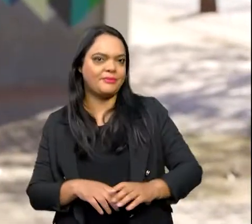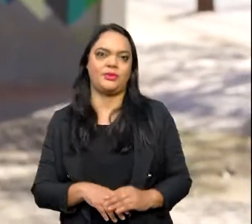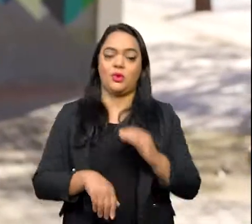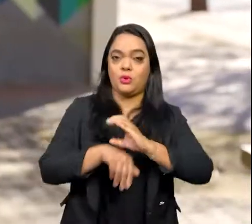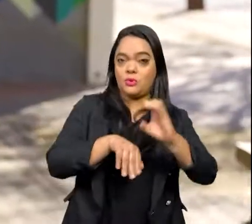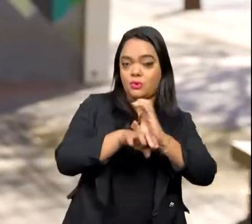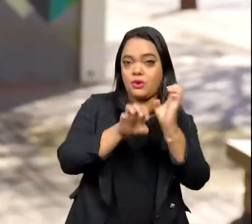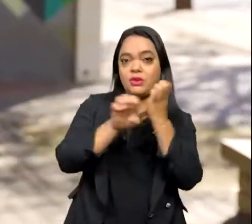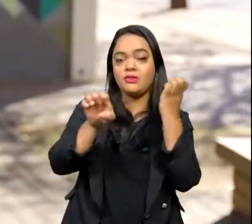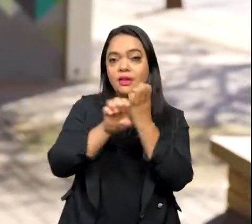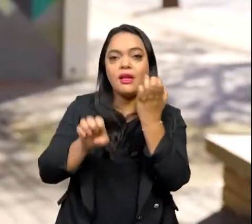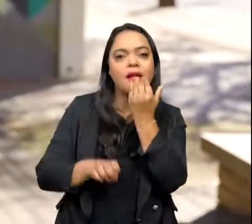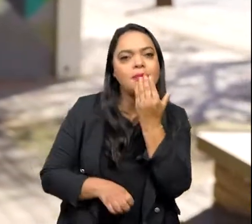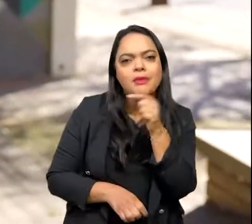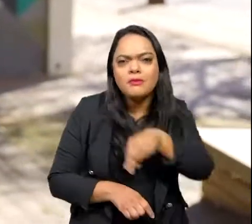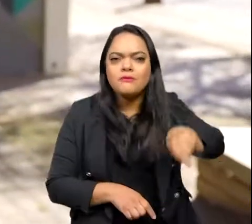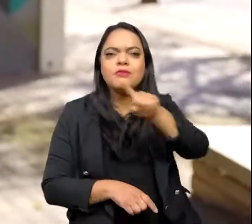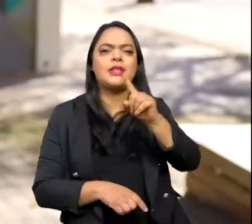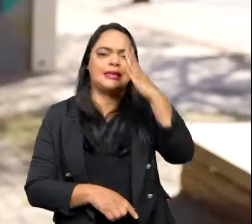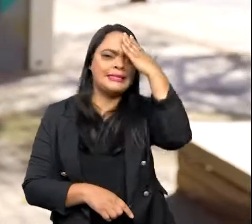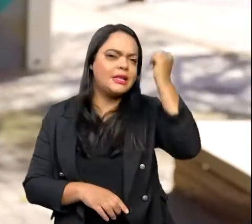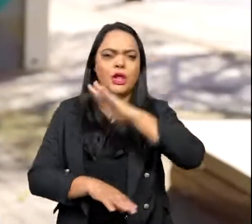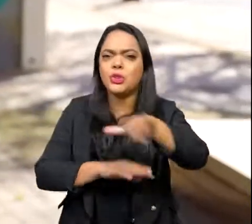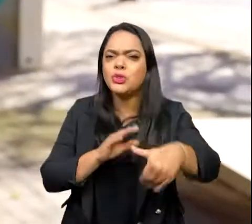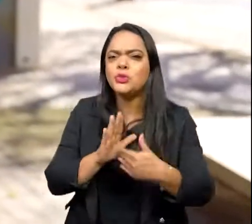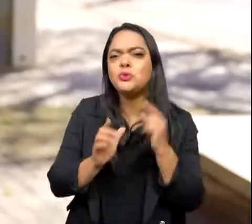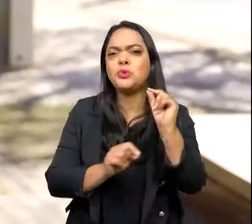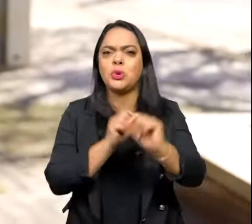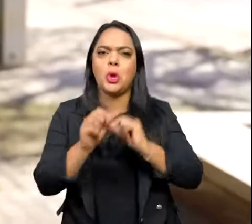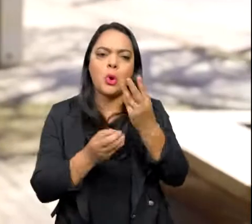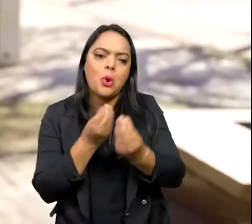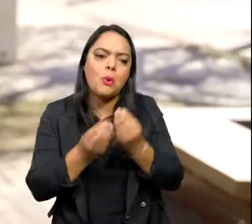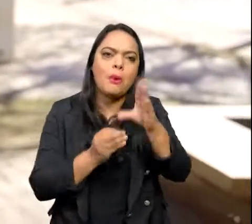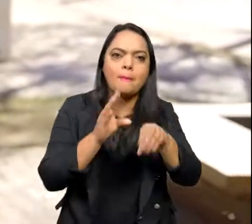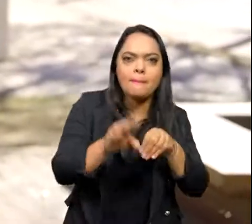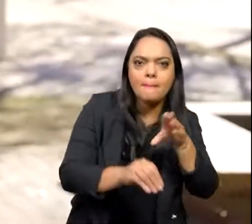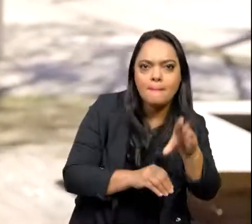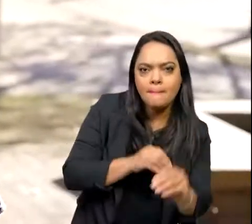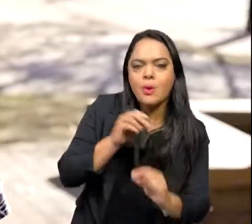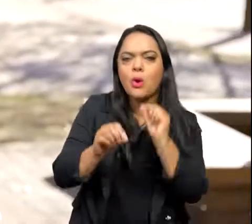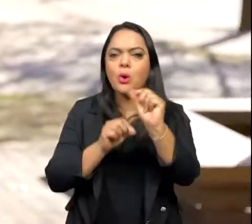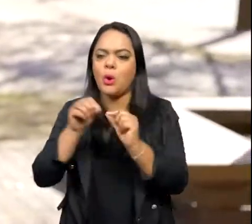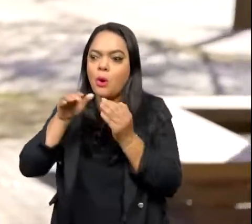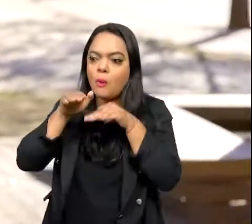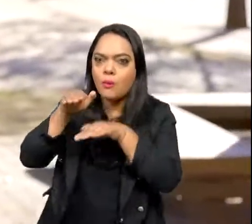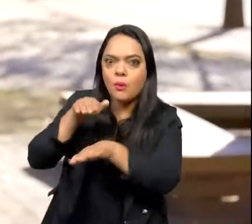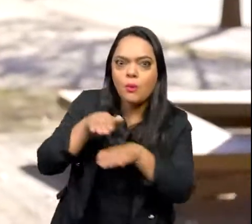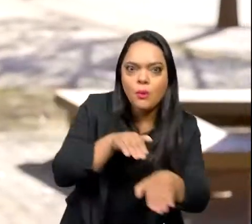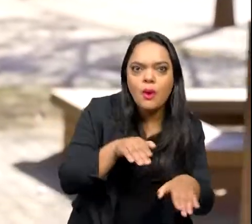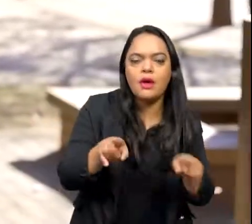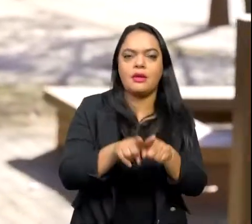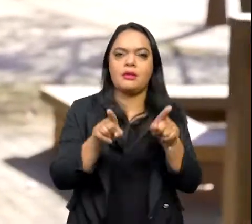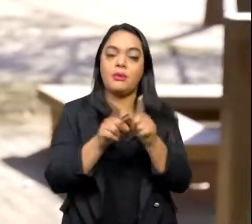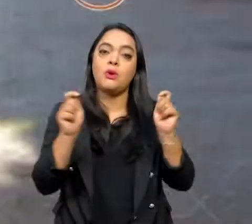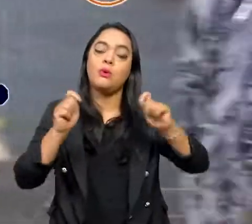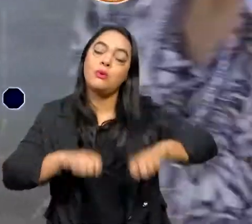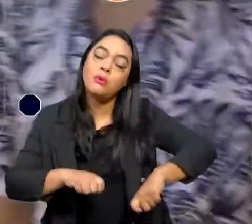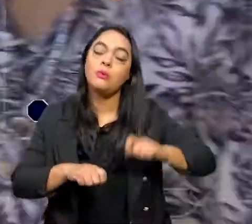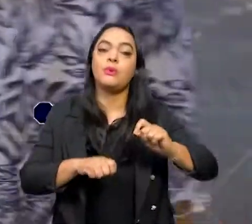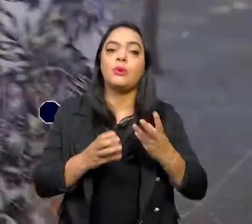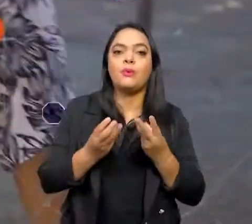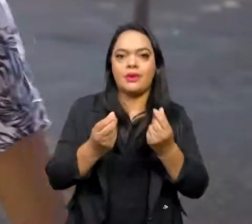Engenharia de Alimentos, você ficará por dentro de tudo que envolve a manipulação, a condicionamento e a garantia da qualidade dos produtos.